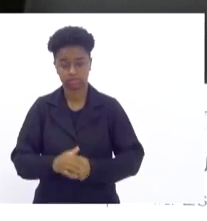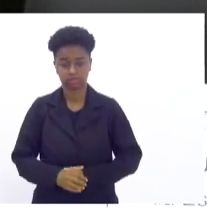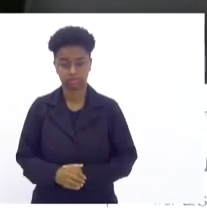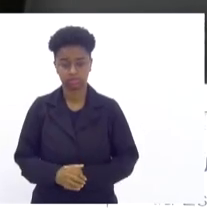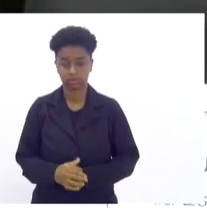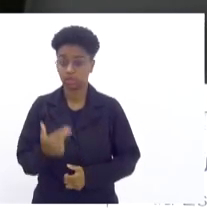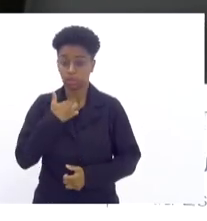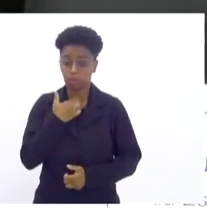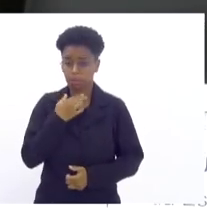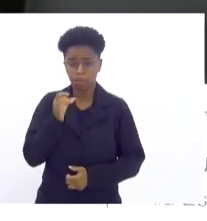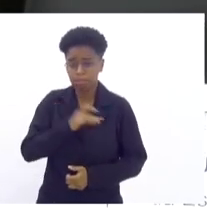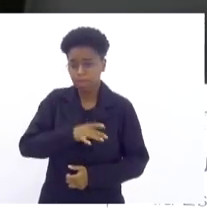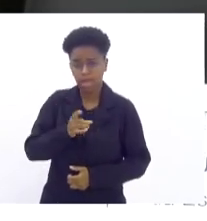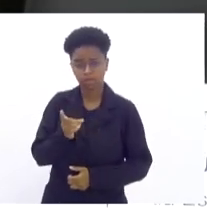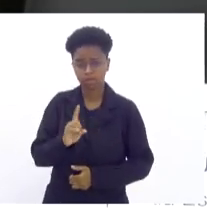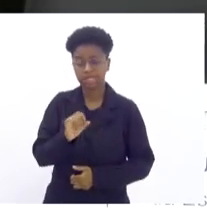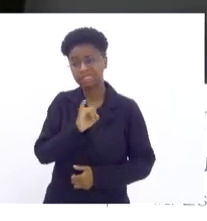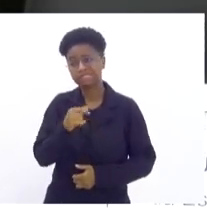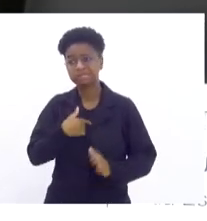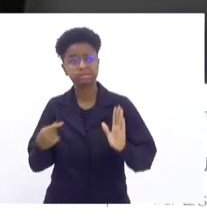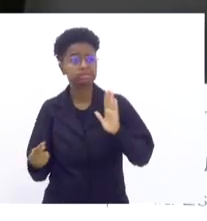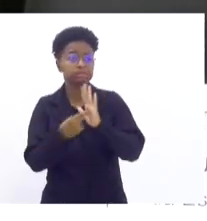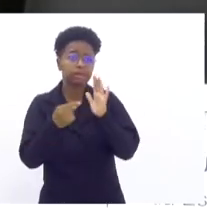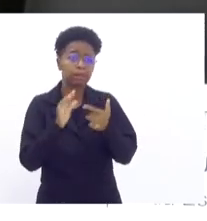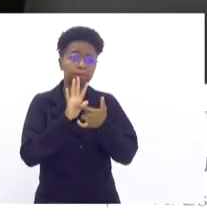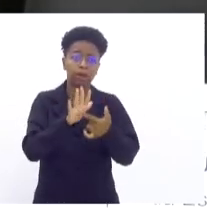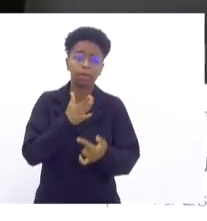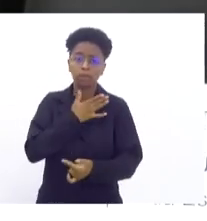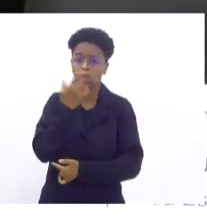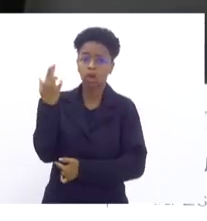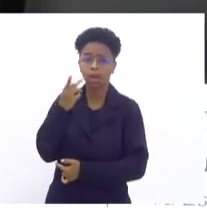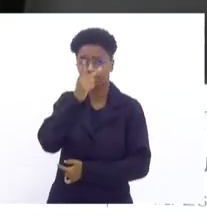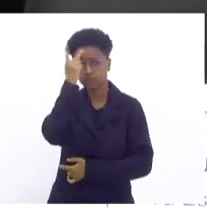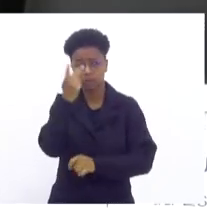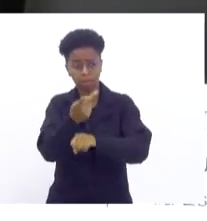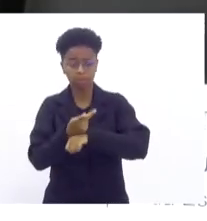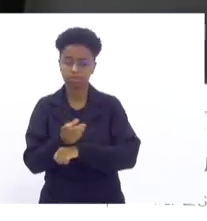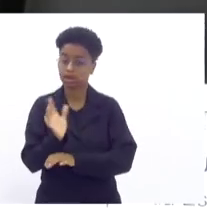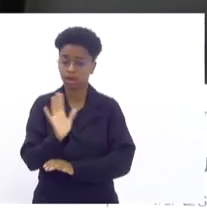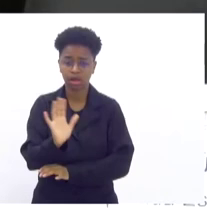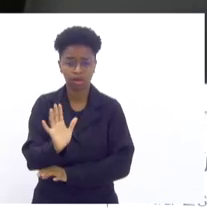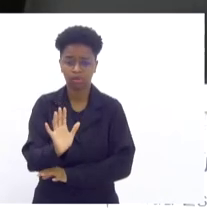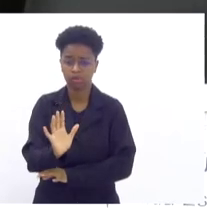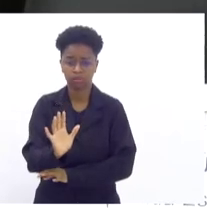Não pode ficar com medo, não, se eu denunciar eu vou botar meu nome na vez, alguém vai me cagar. Não, não.